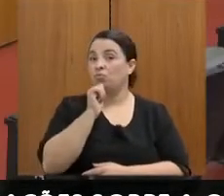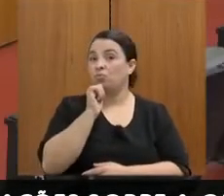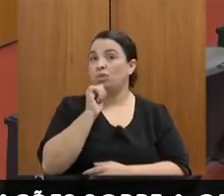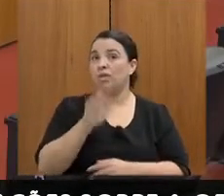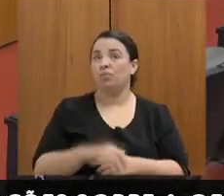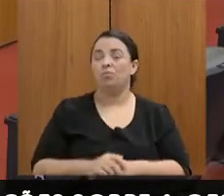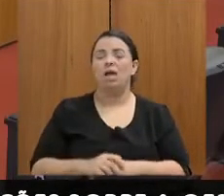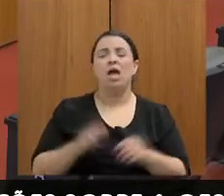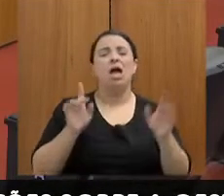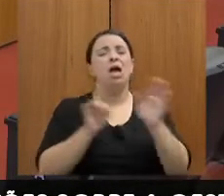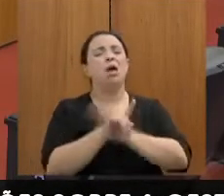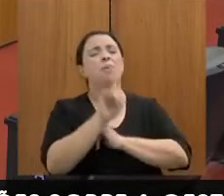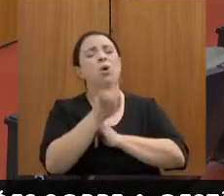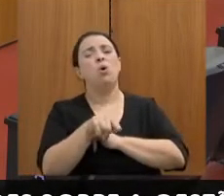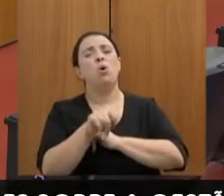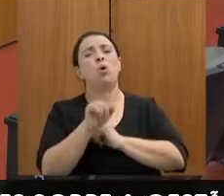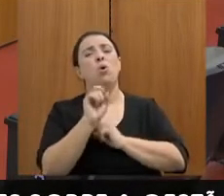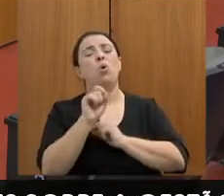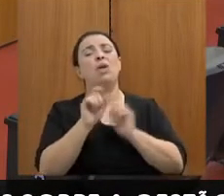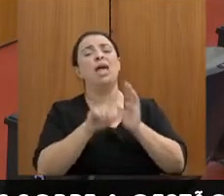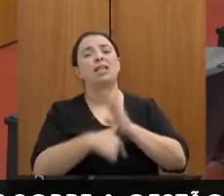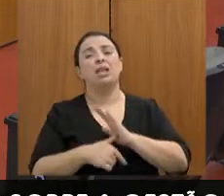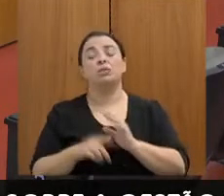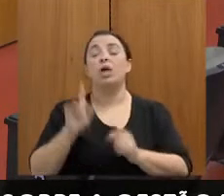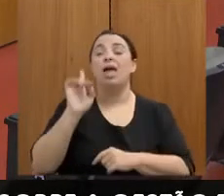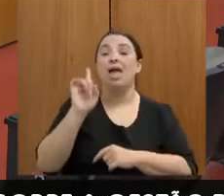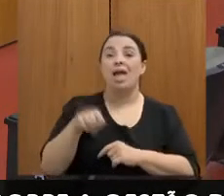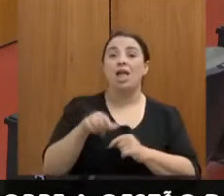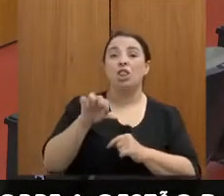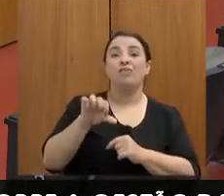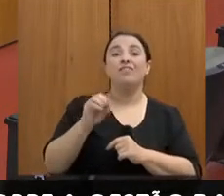O que seria em atraso? A partir dos 90 dias que teriam,